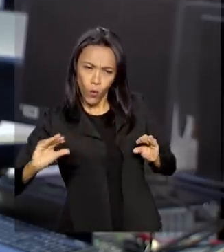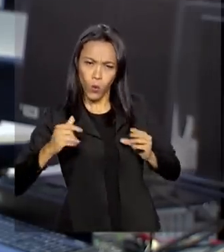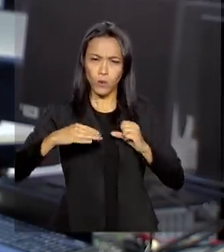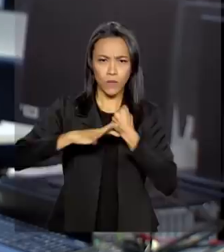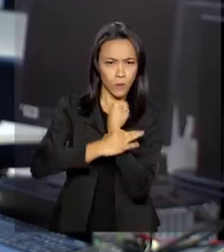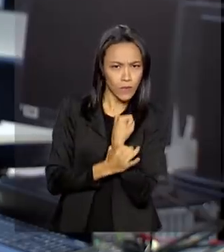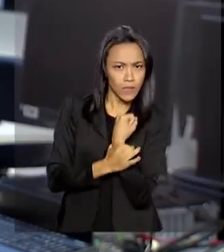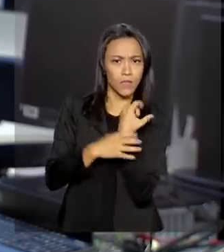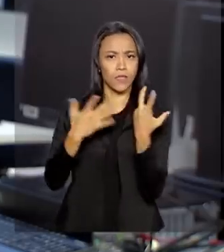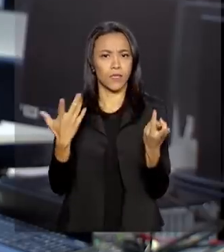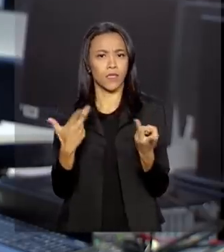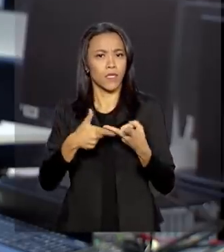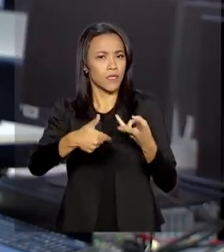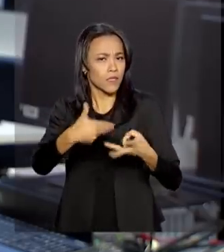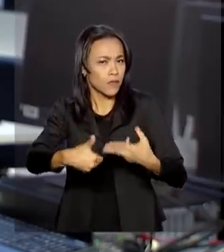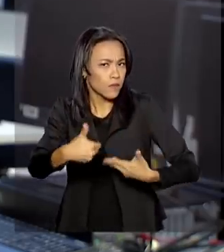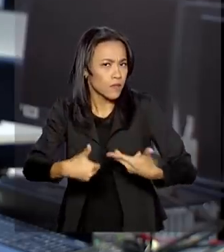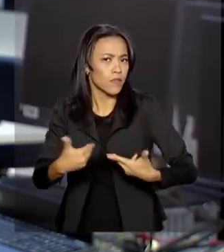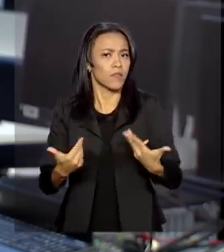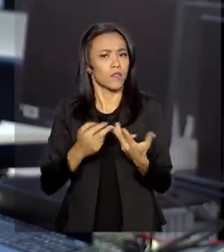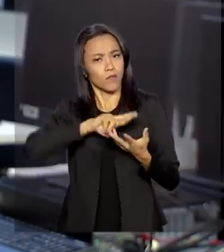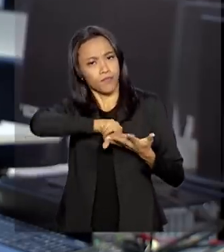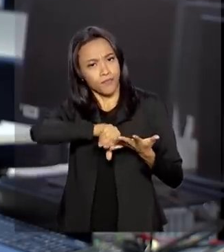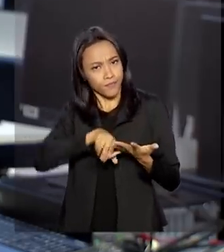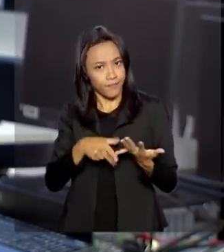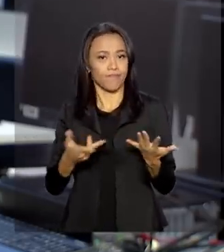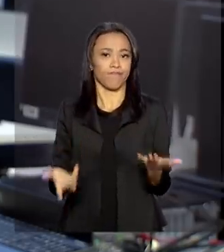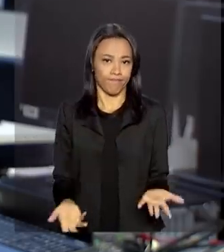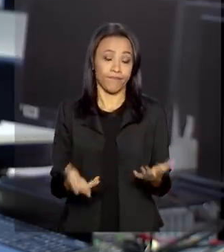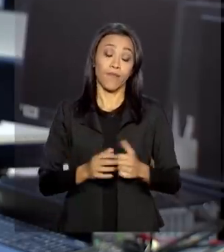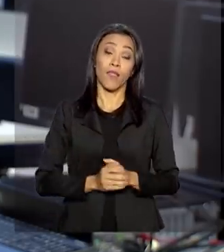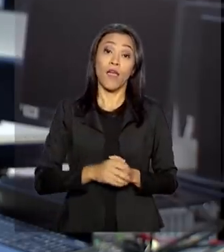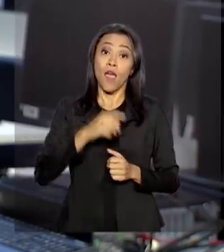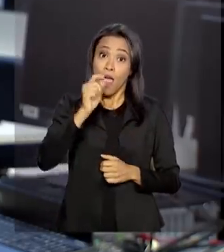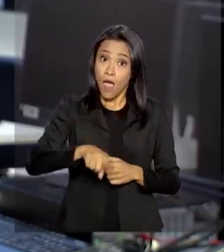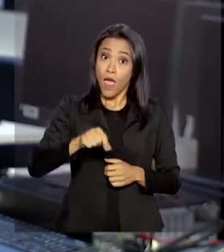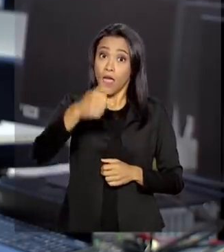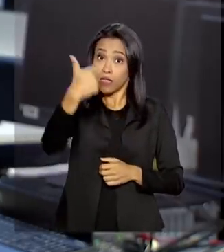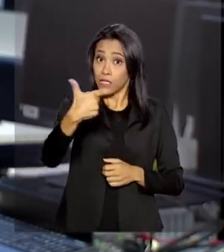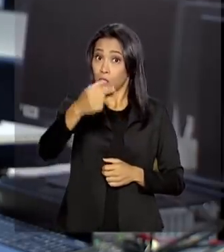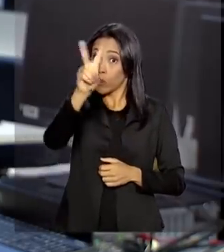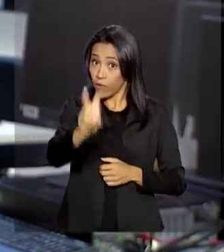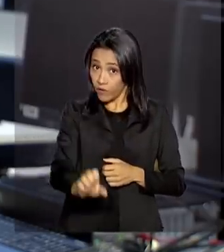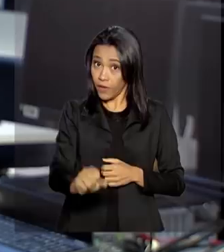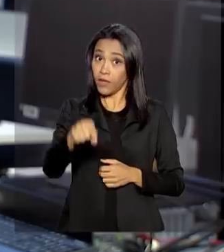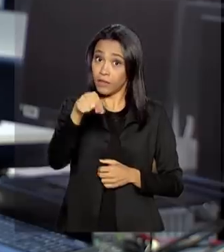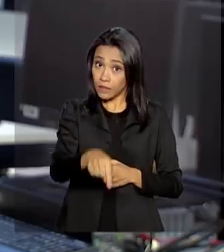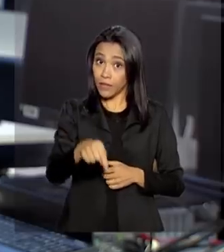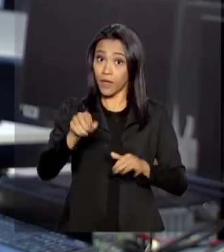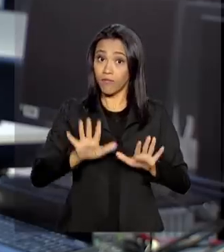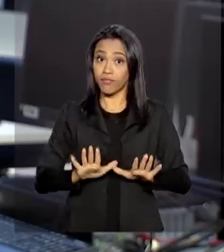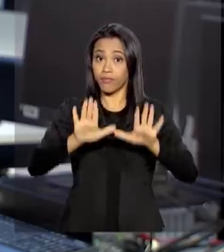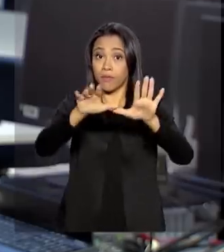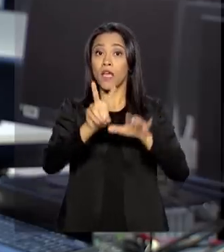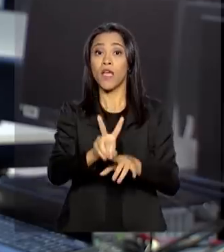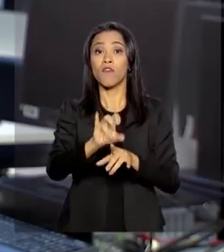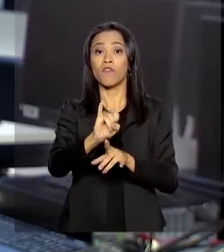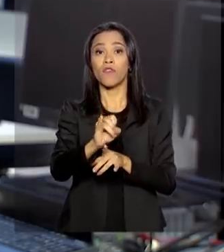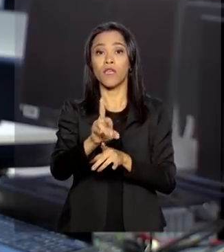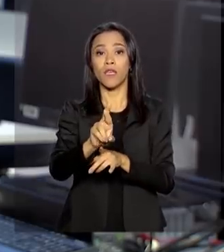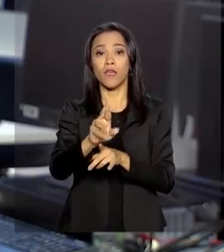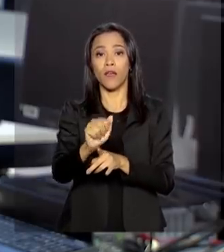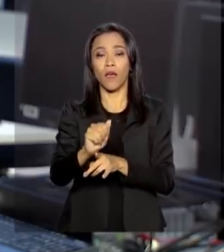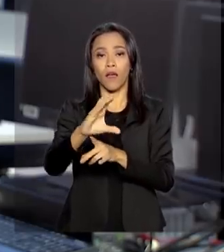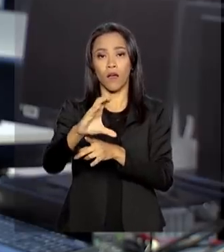segurança, serviços e facilidades oferecidas. Foi a segunda vez consecutiva que Viracopos ficou em primeiro